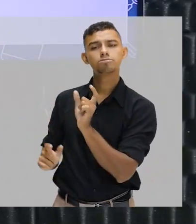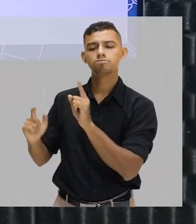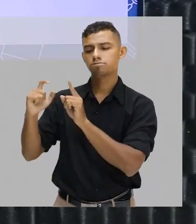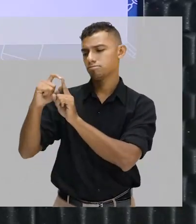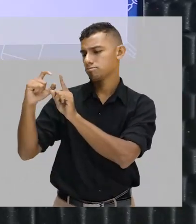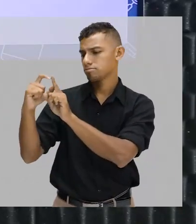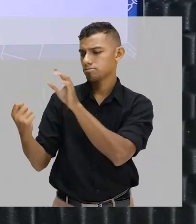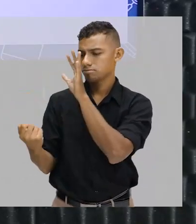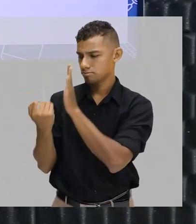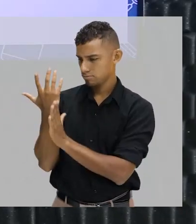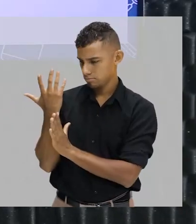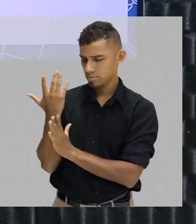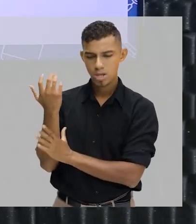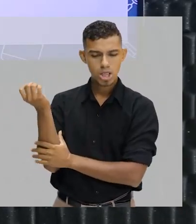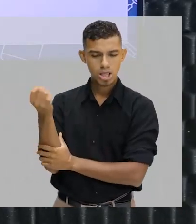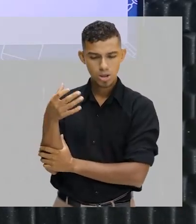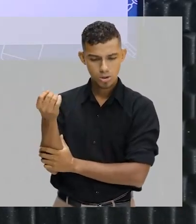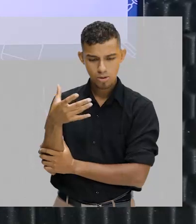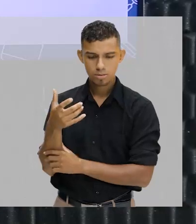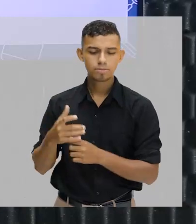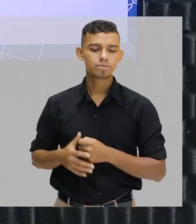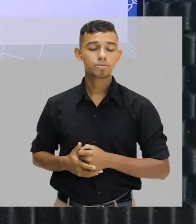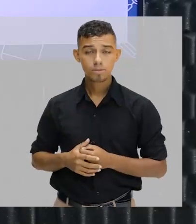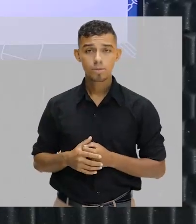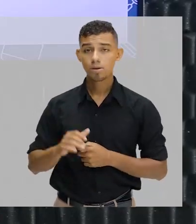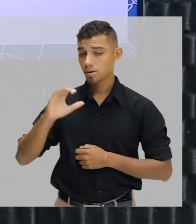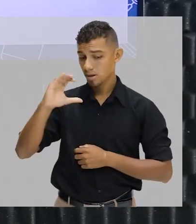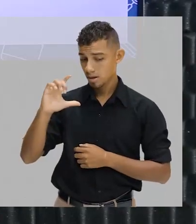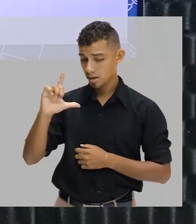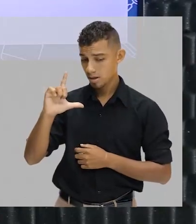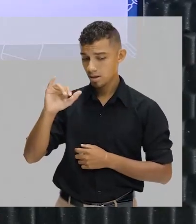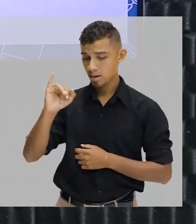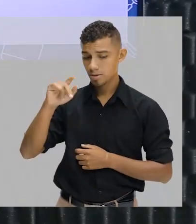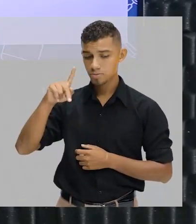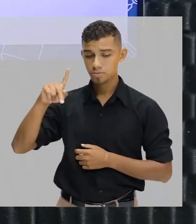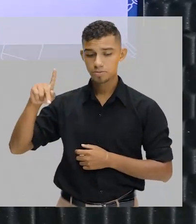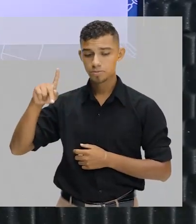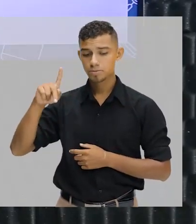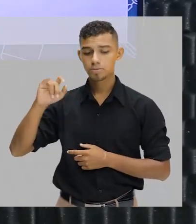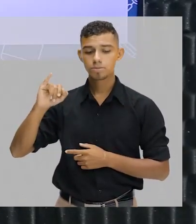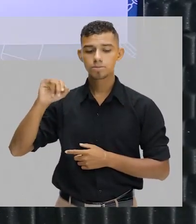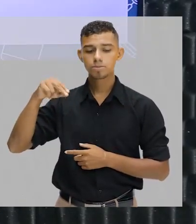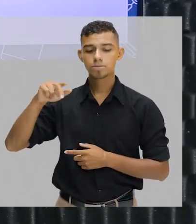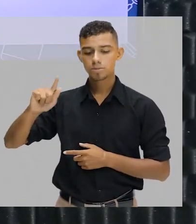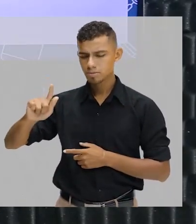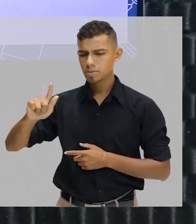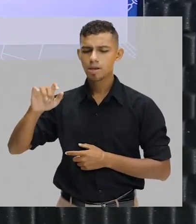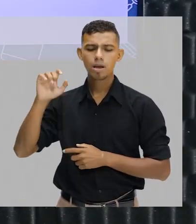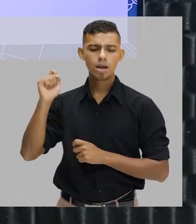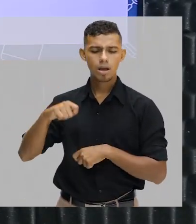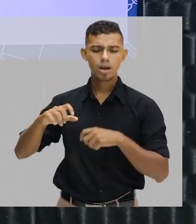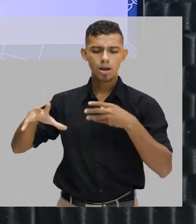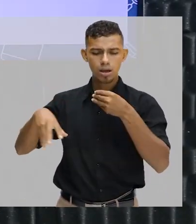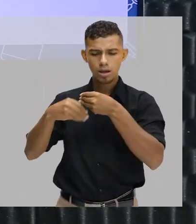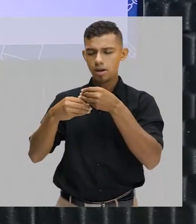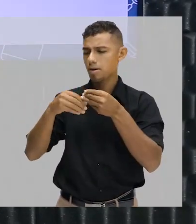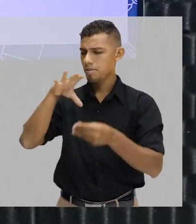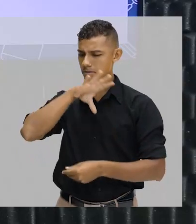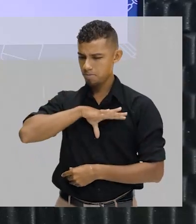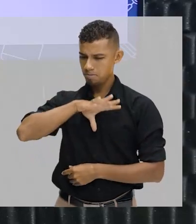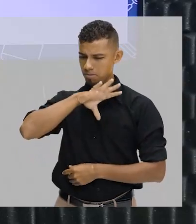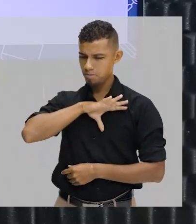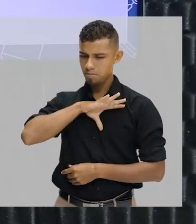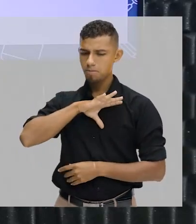criar uma palavra nova. Clipping and acronyms ou acronyms, que são os acrônimos em português e as